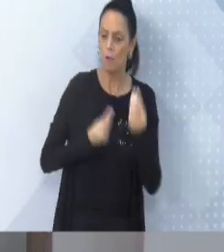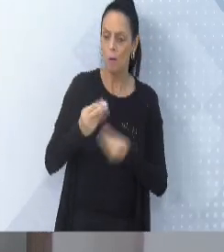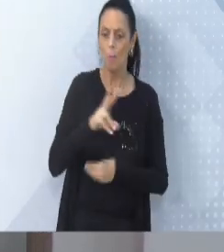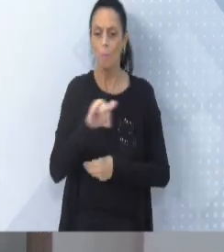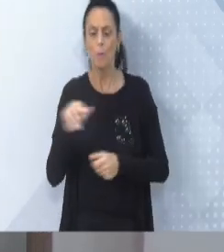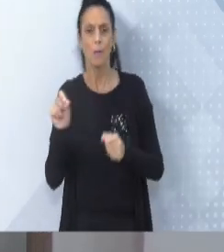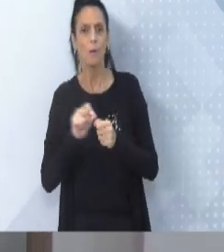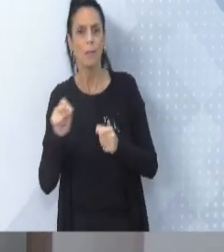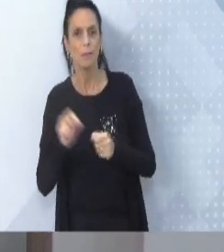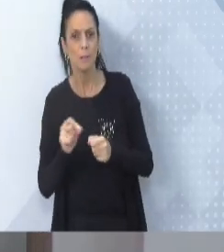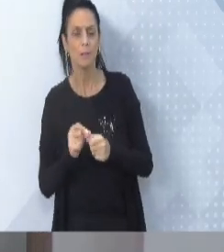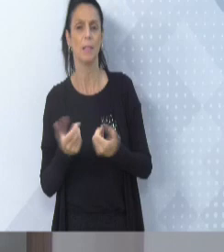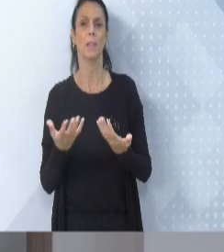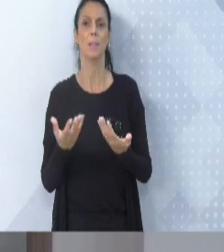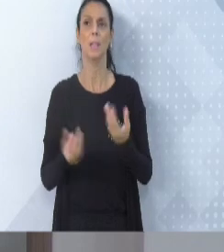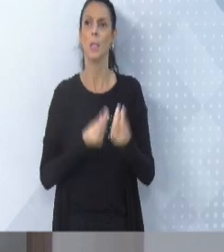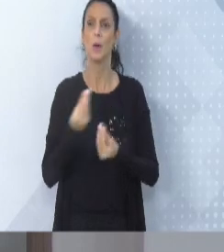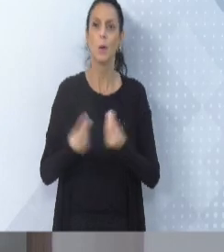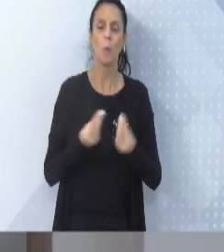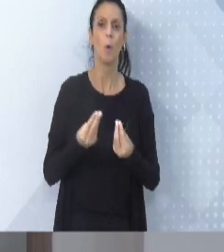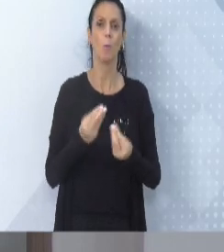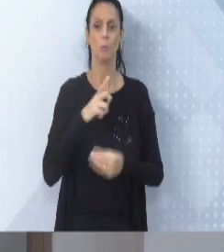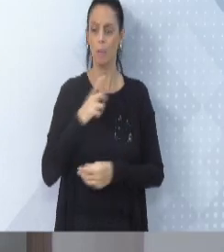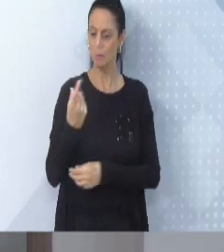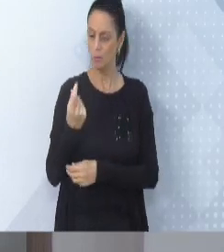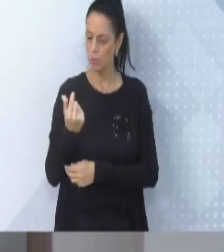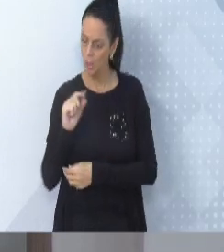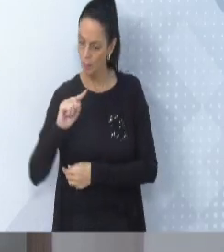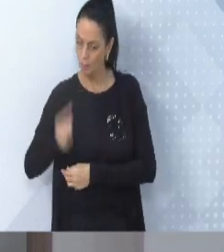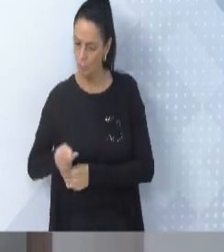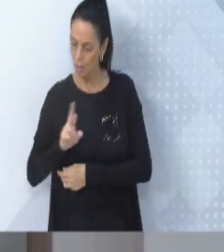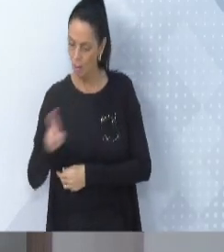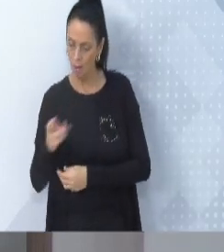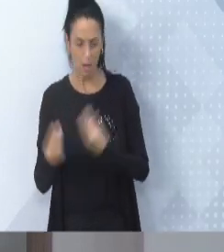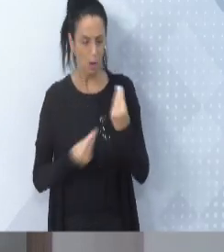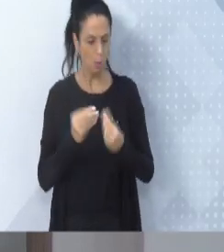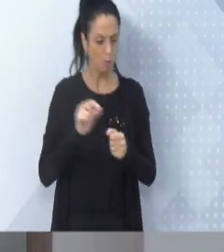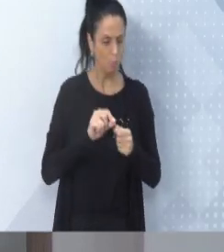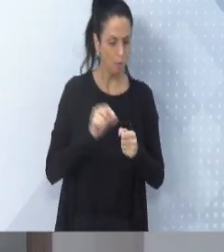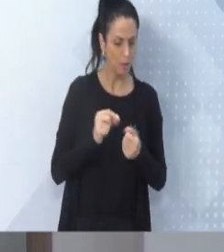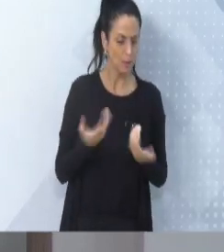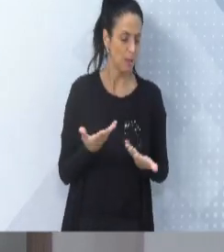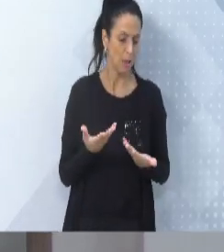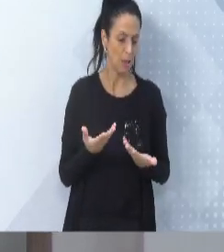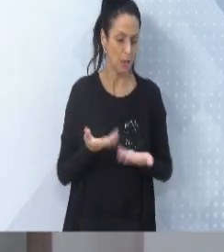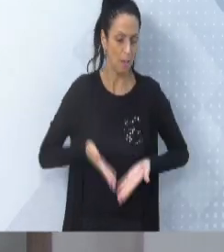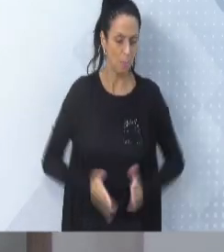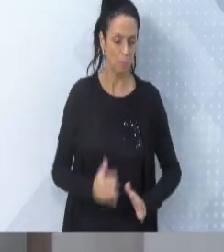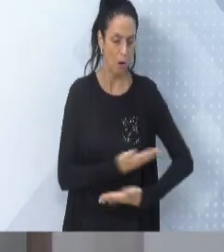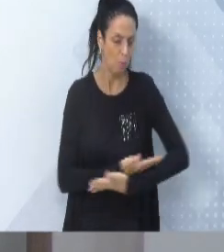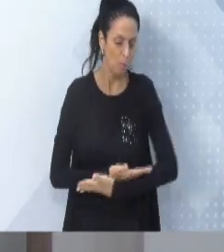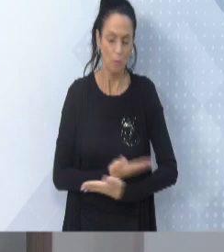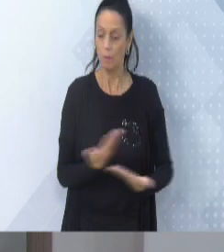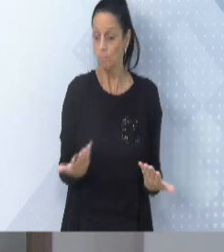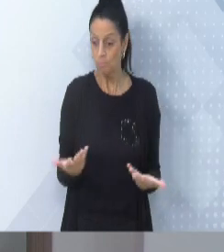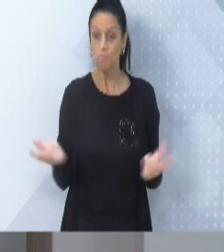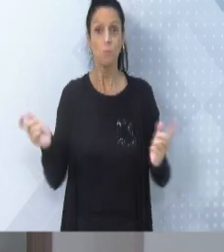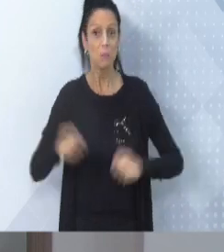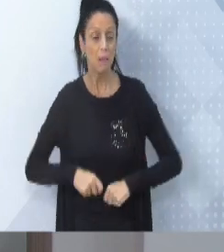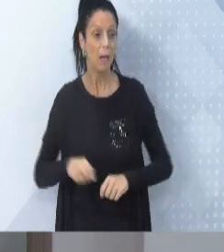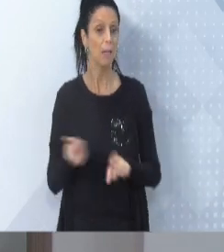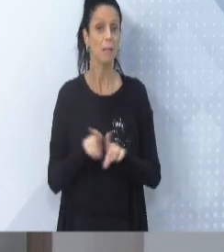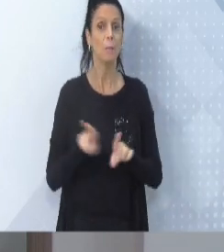fazer aquela conta de padeiro, se eu tenho mil reais para fazer um parto no Hospital Santo Antônio, porque eu não posso mudar os